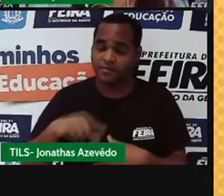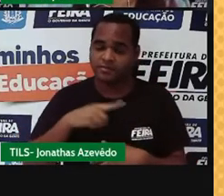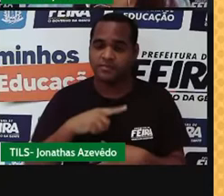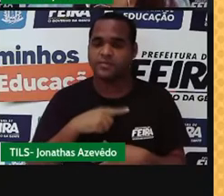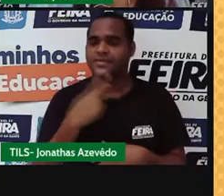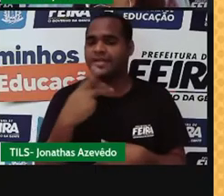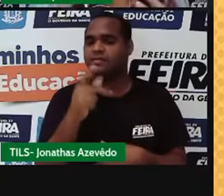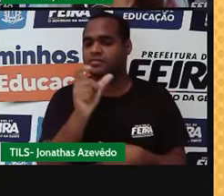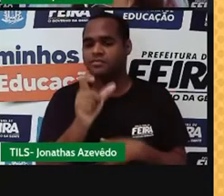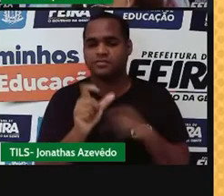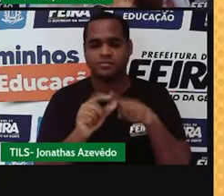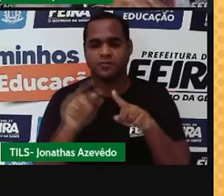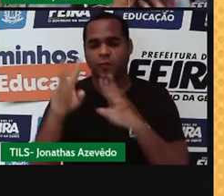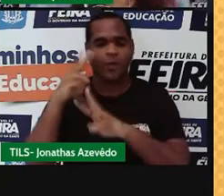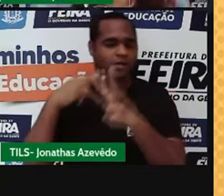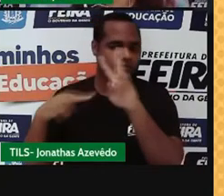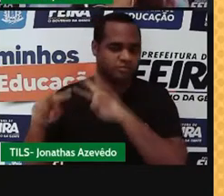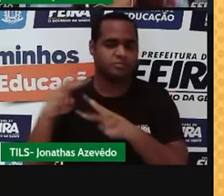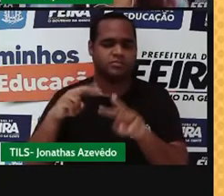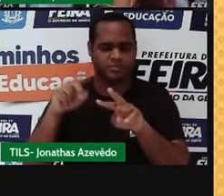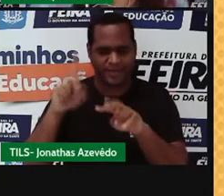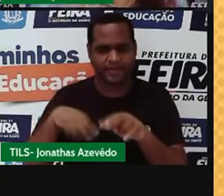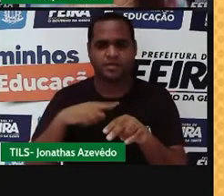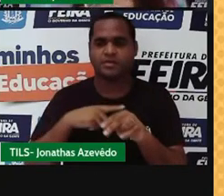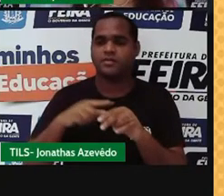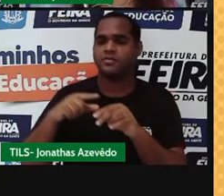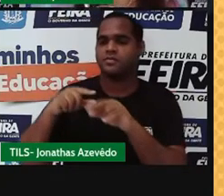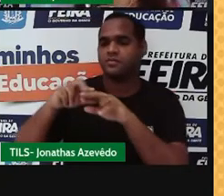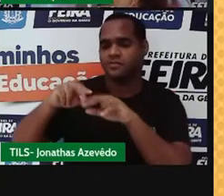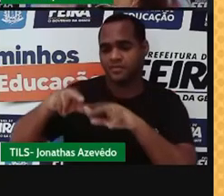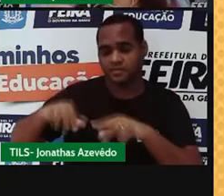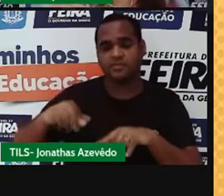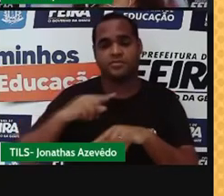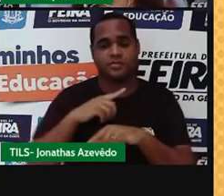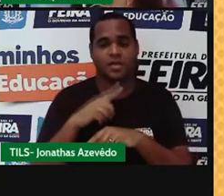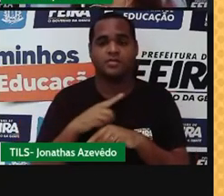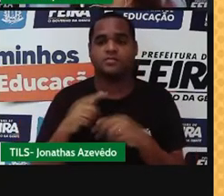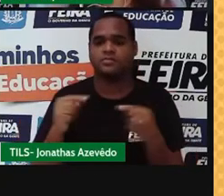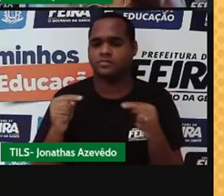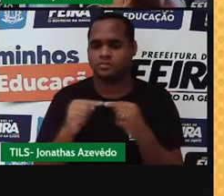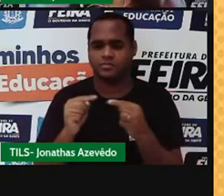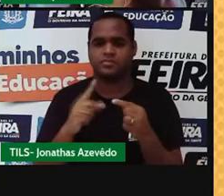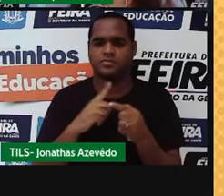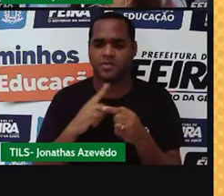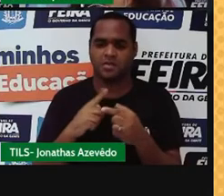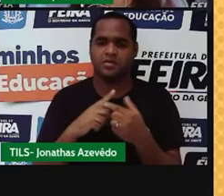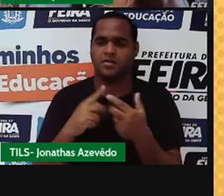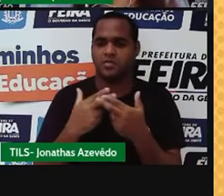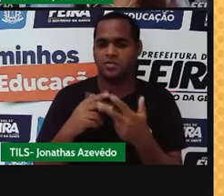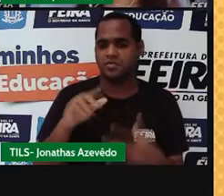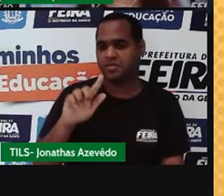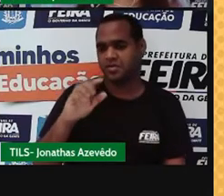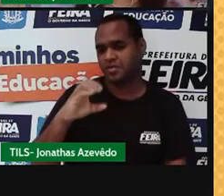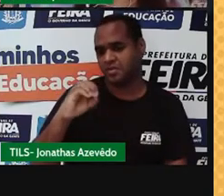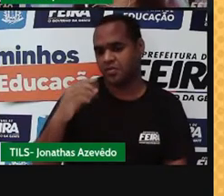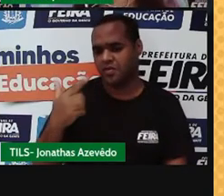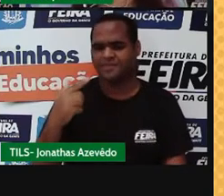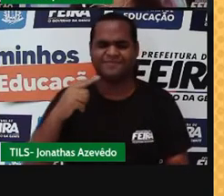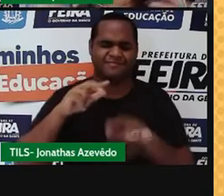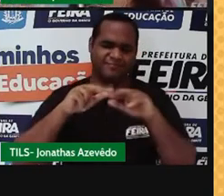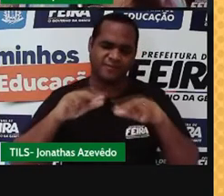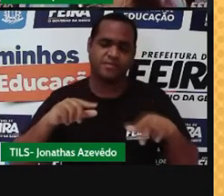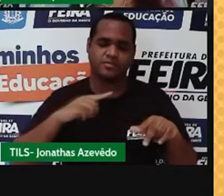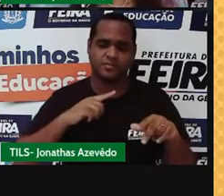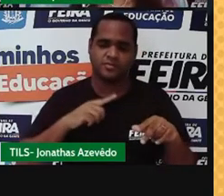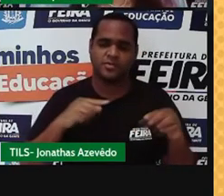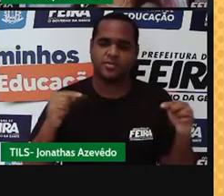falou aí pra vocês. O ar, é uma mistura de gases. A gente tem o nitrogênio, tem o oxigênio, tem o gás carbônico, tem tudo isso aí,